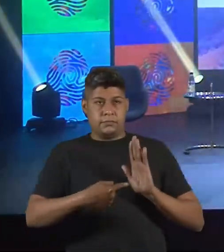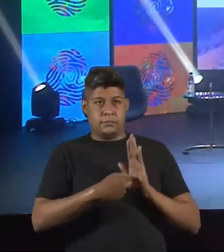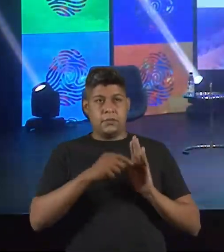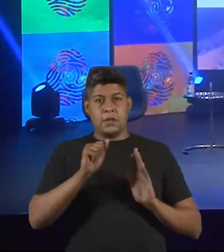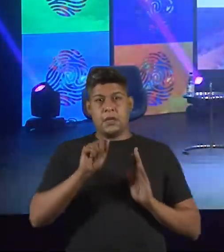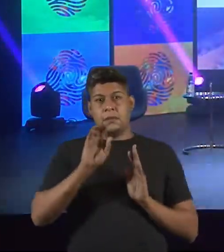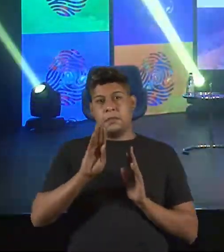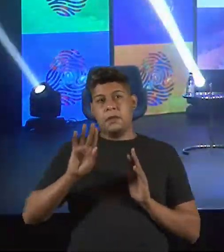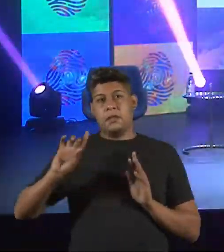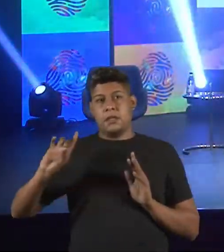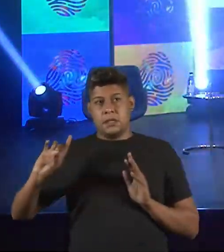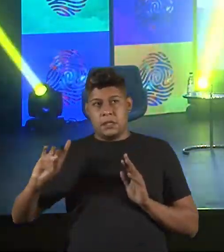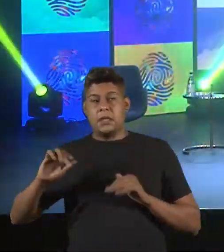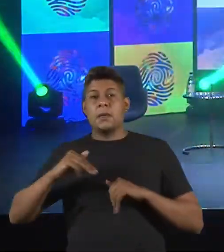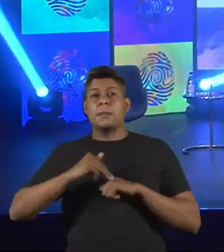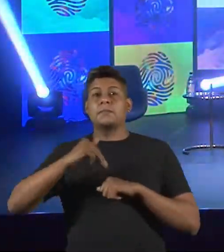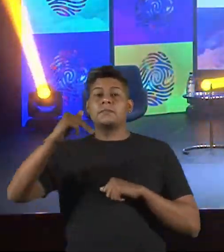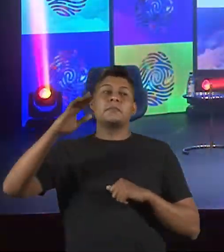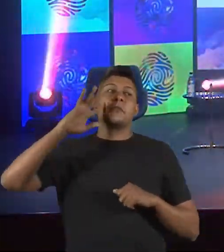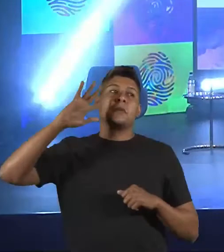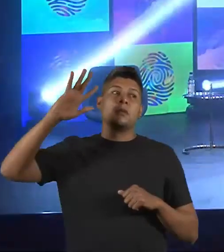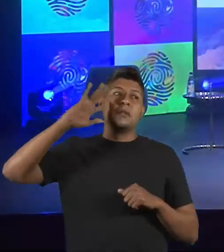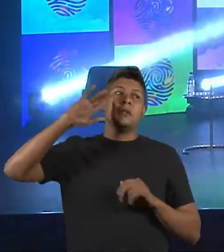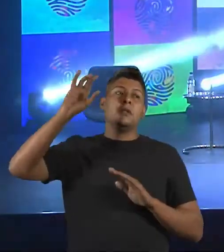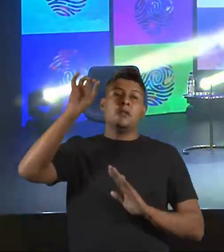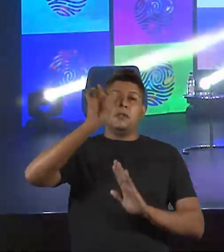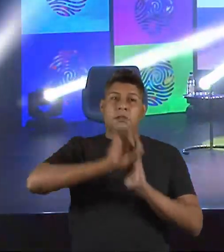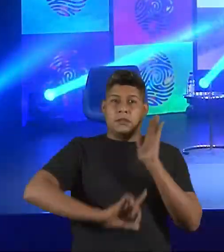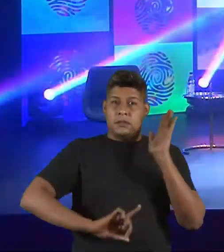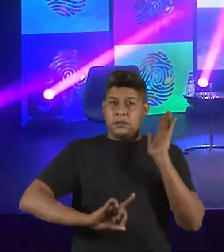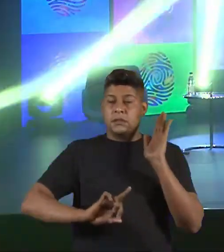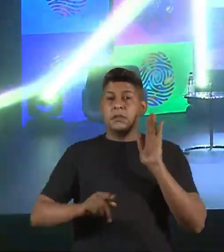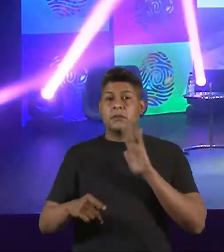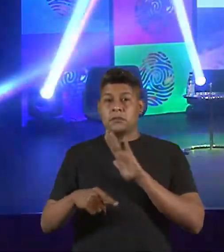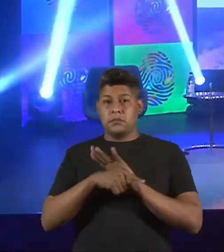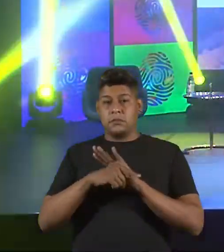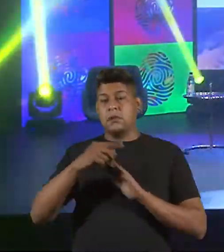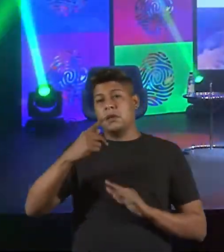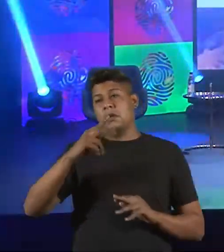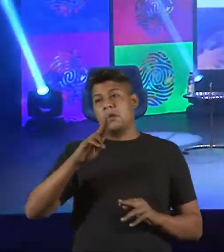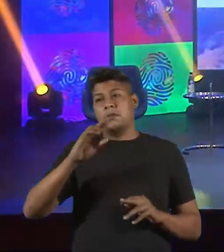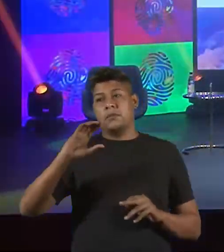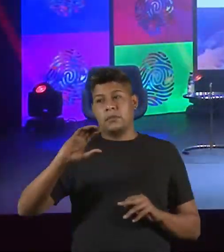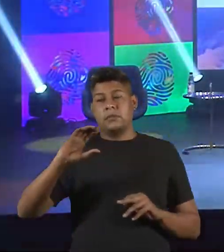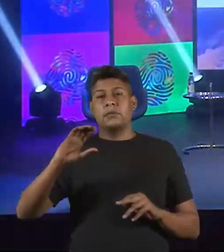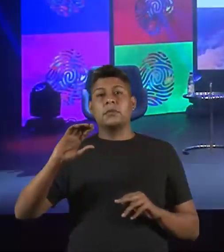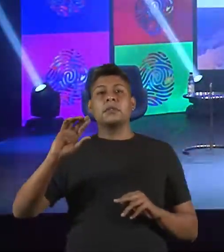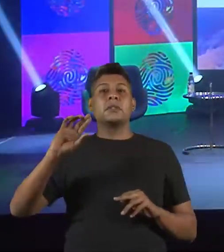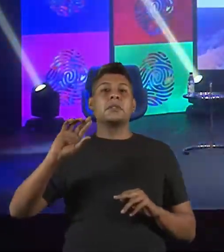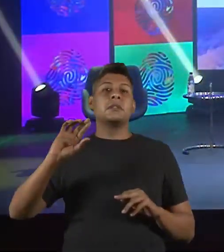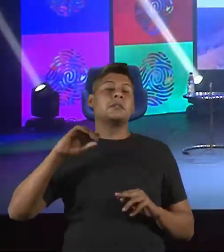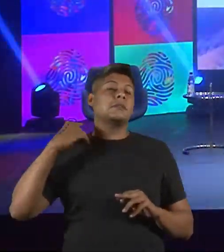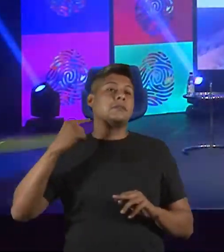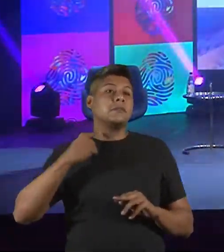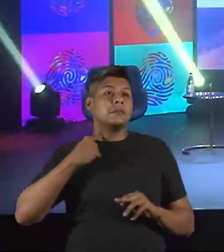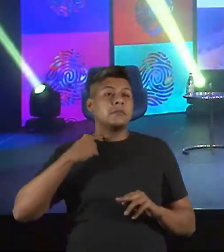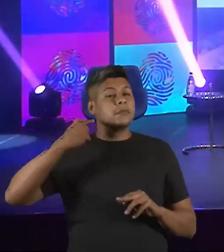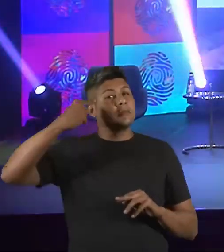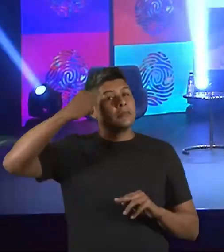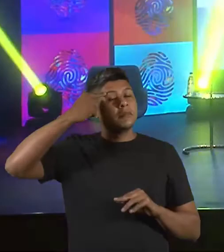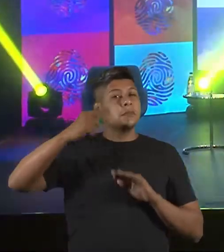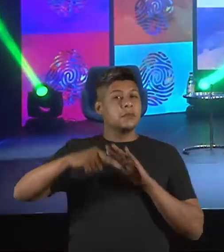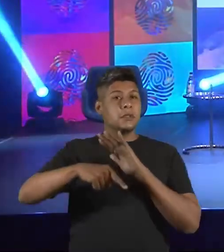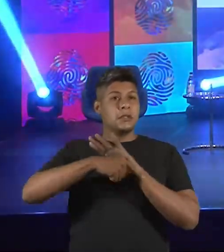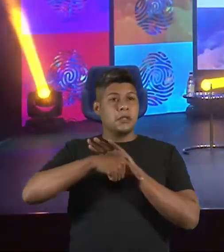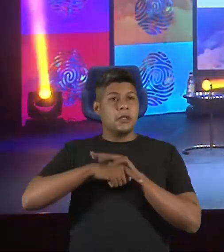ABD Consult, mestranda em Filosofia dos Direitos, aqui na FUC de São Paulo e em Raciocínio Improbatório da